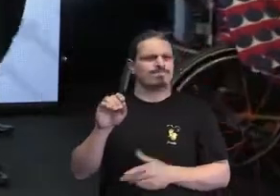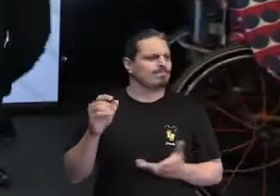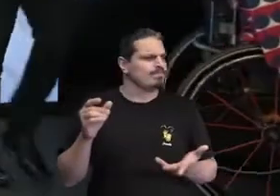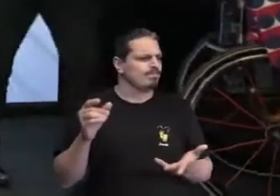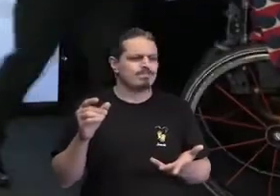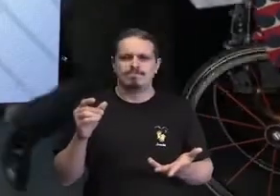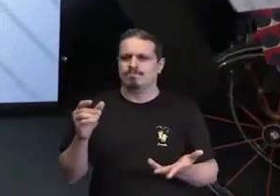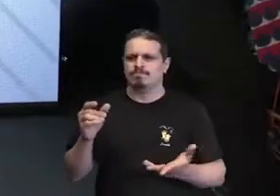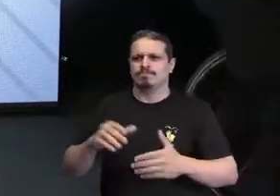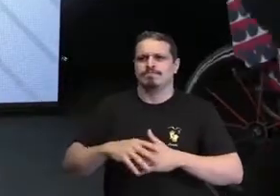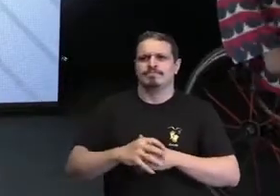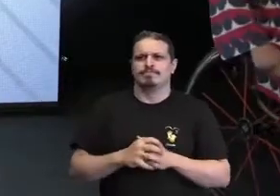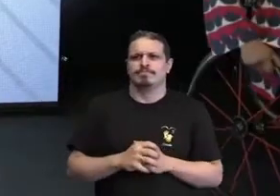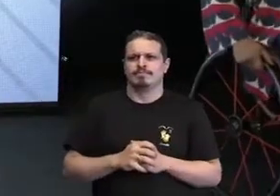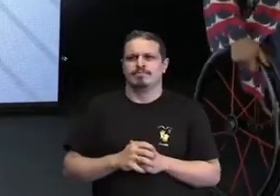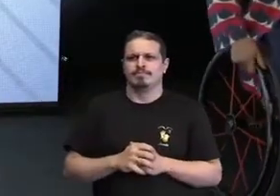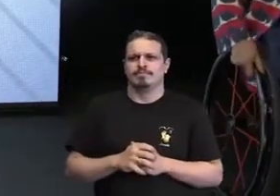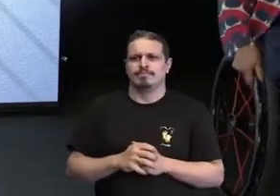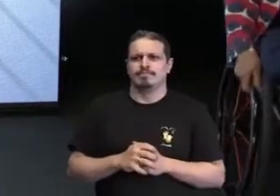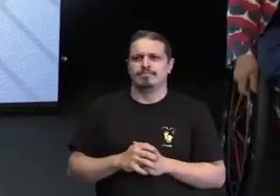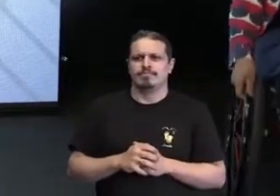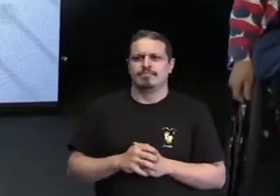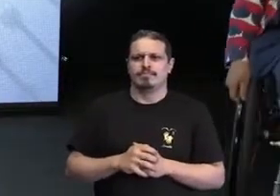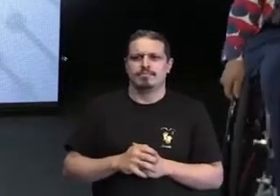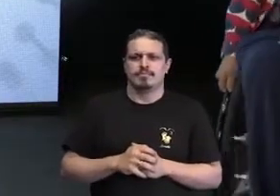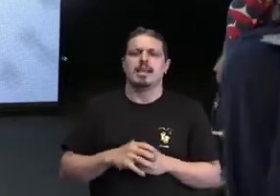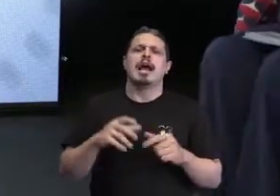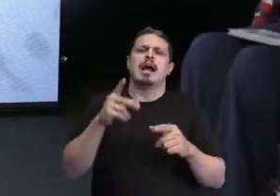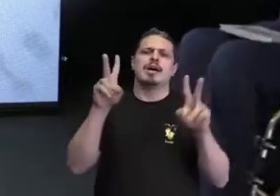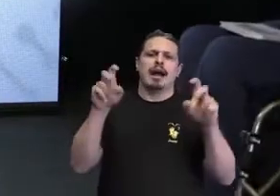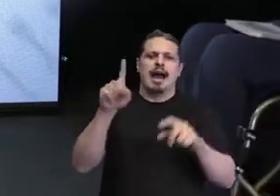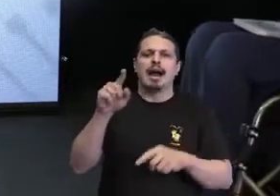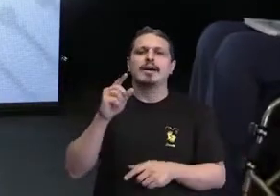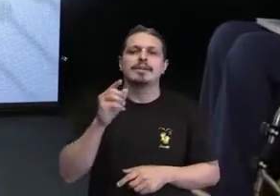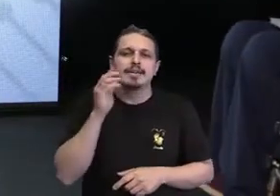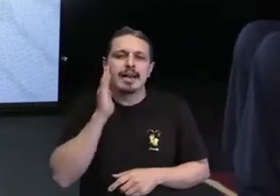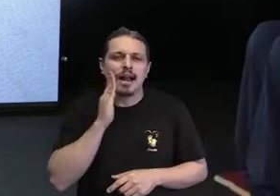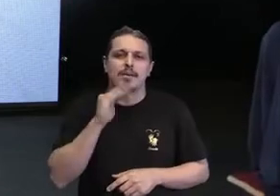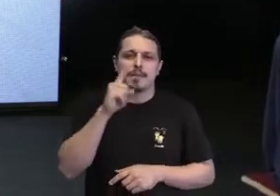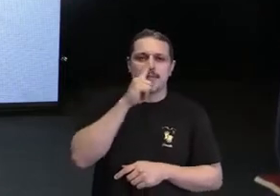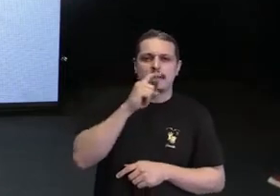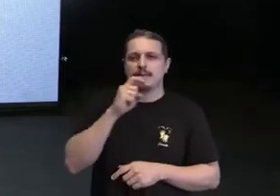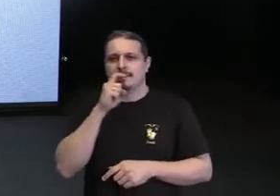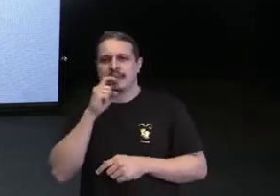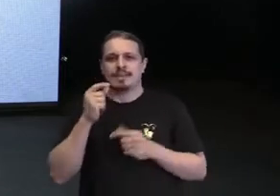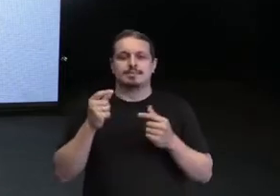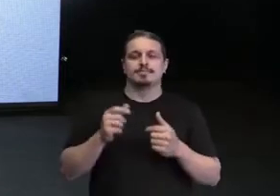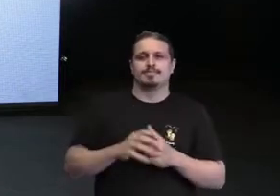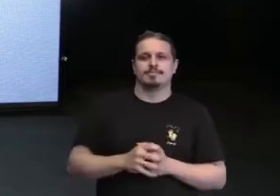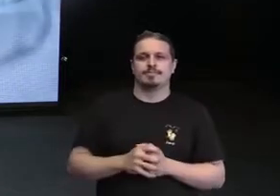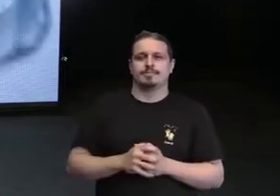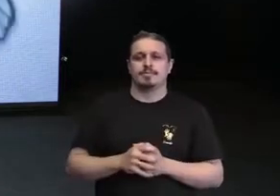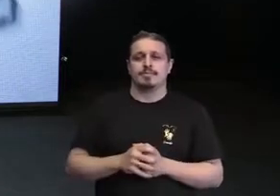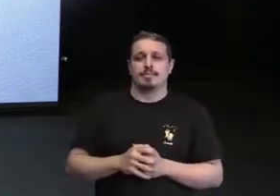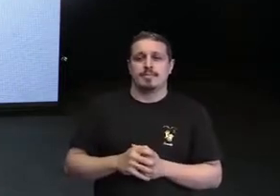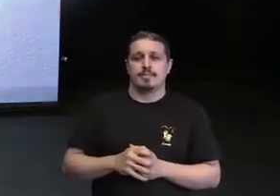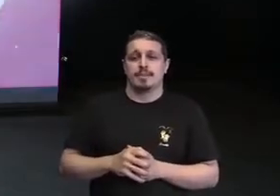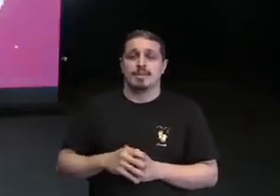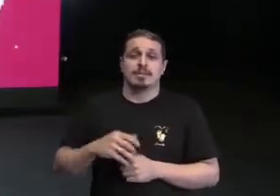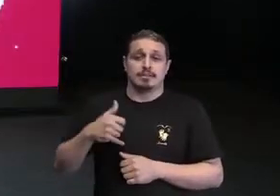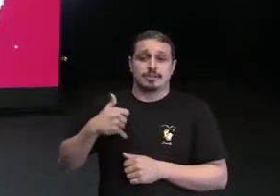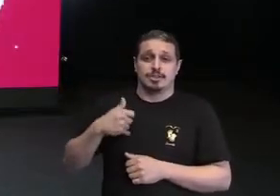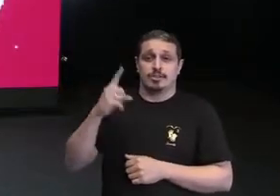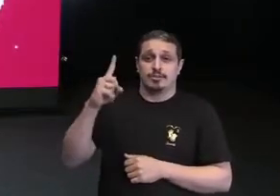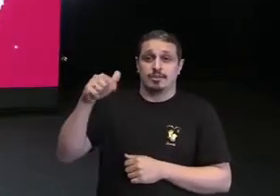Bom, meu nome é Walter Regge, eu tenho 37 anos, eu sou blogueirinho de favela, cineasta